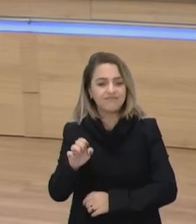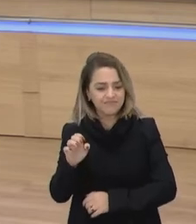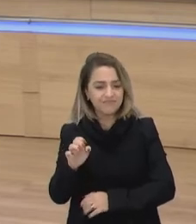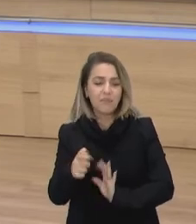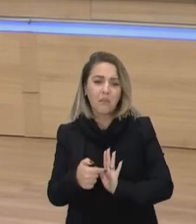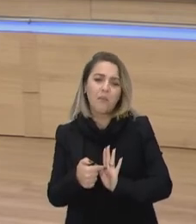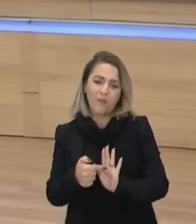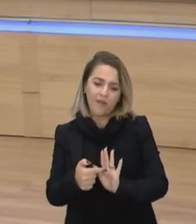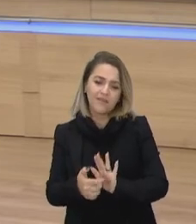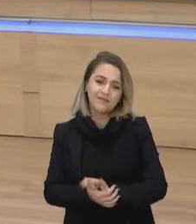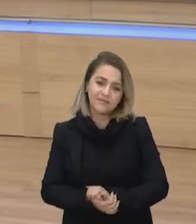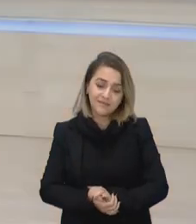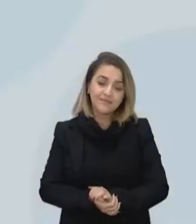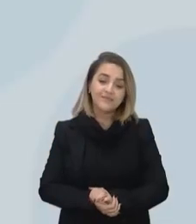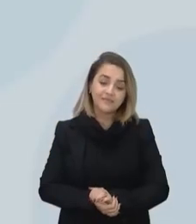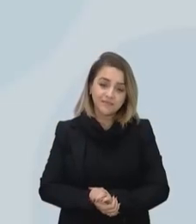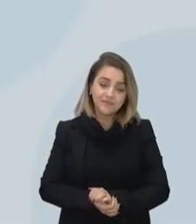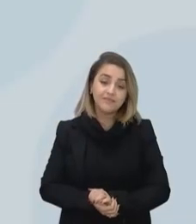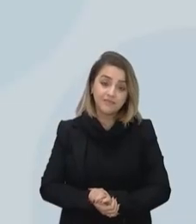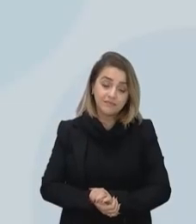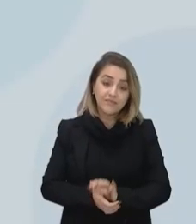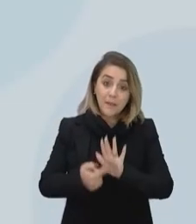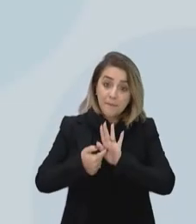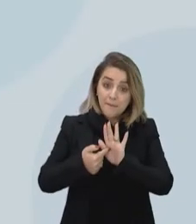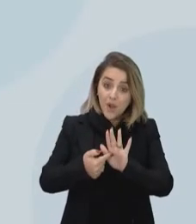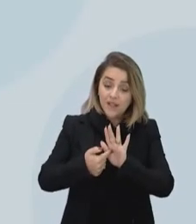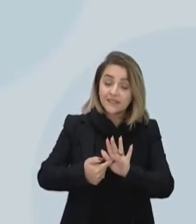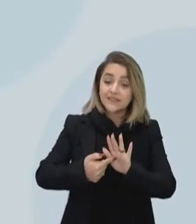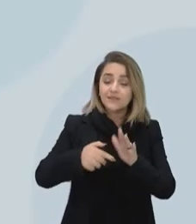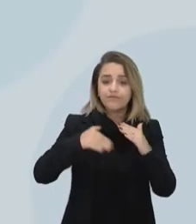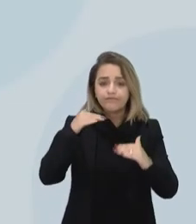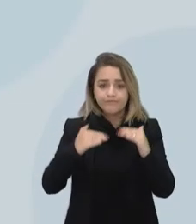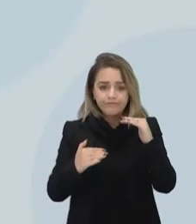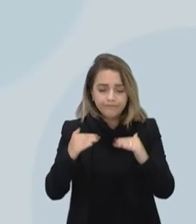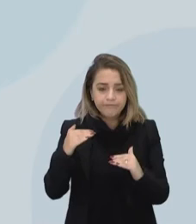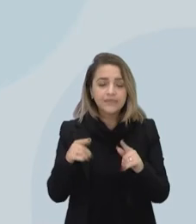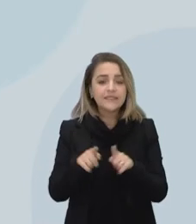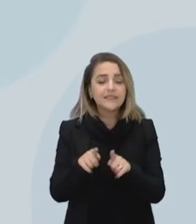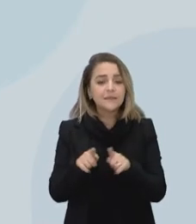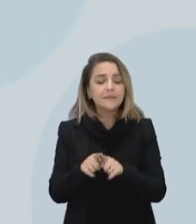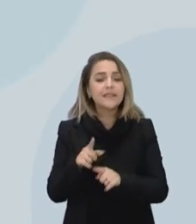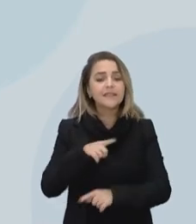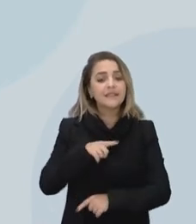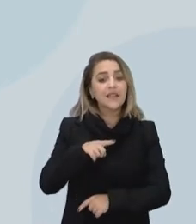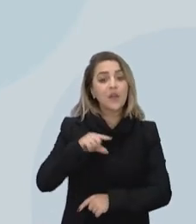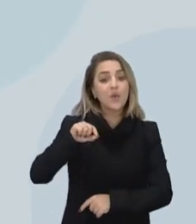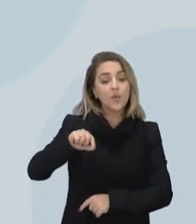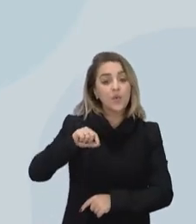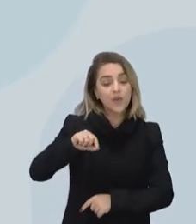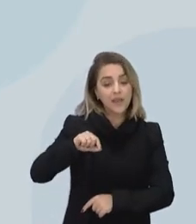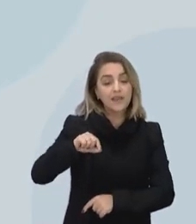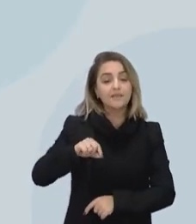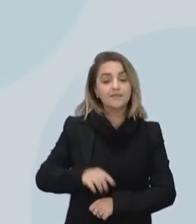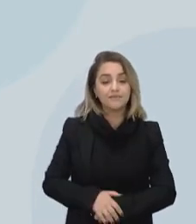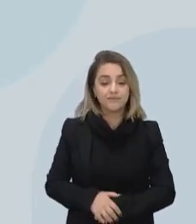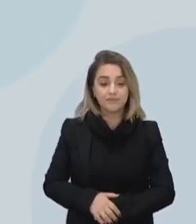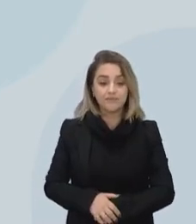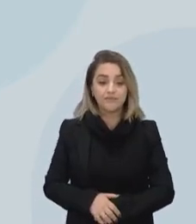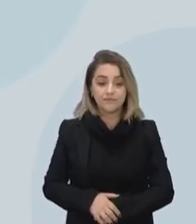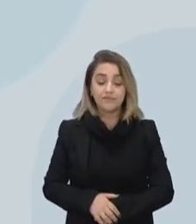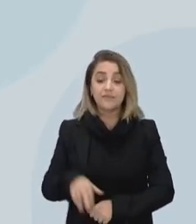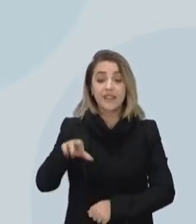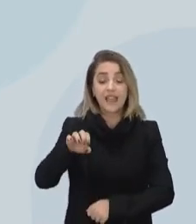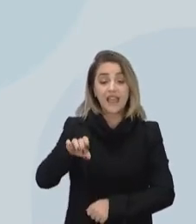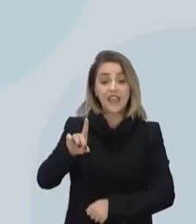um aí mostrando essa desigualdade. Então, nós temos também rendimento médio real, né? Que é um outro